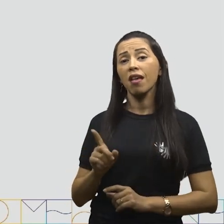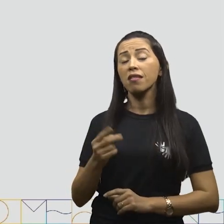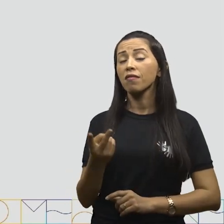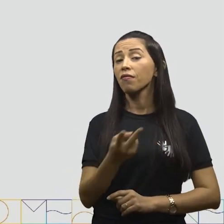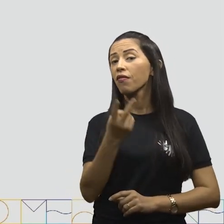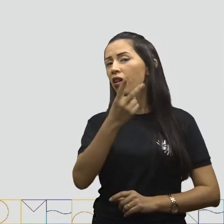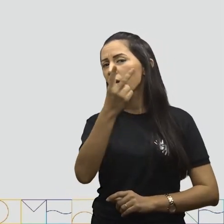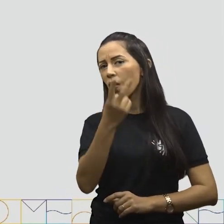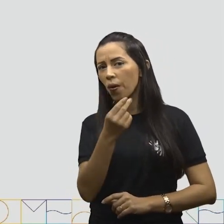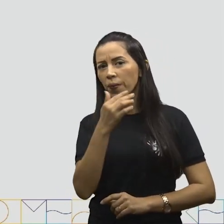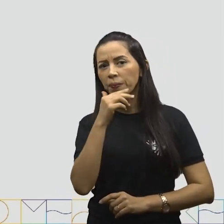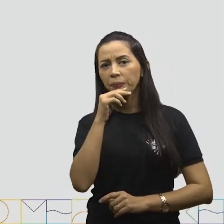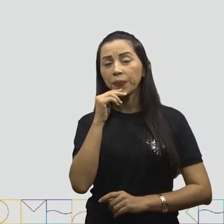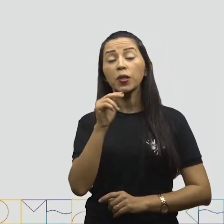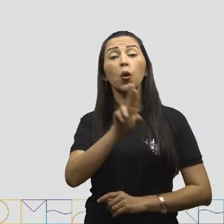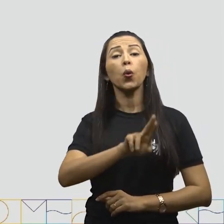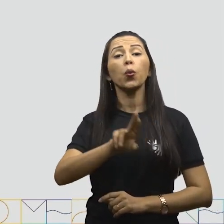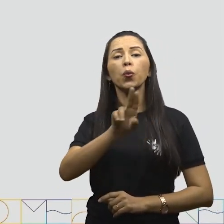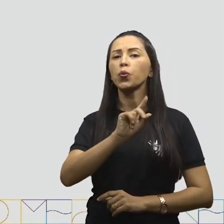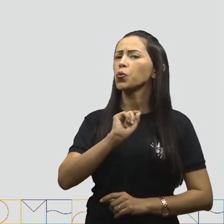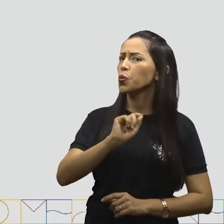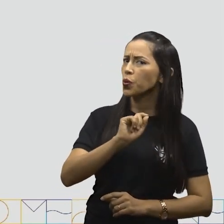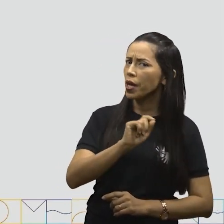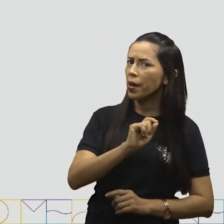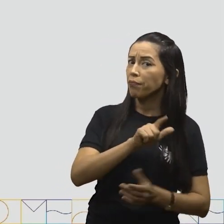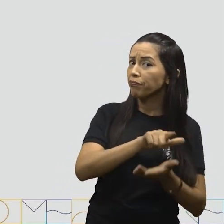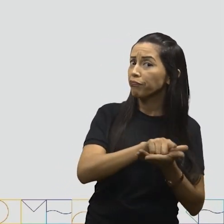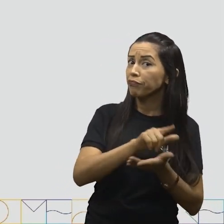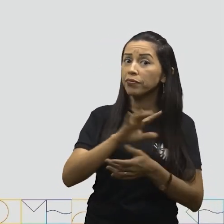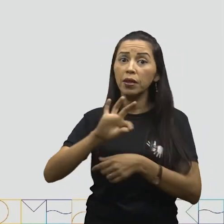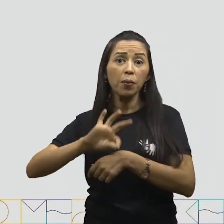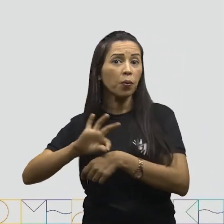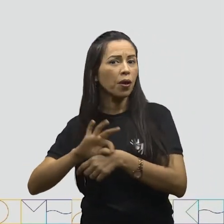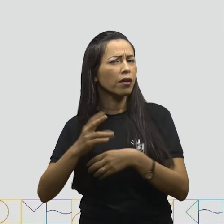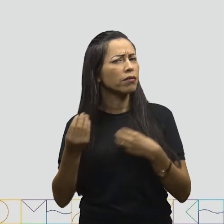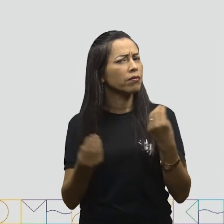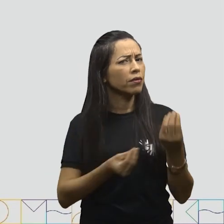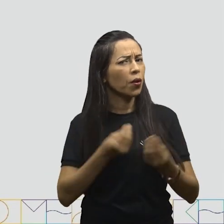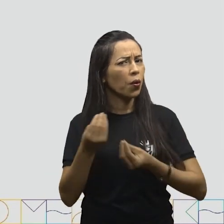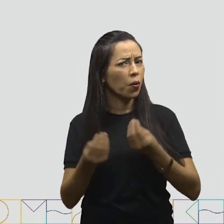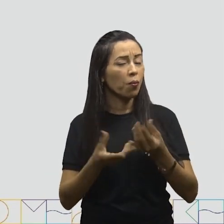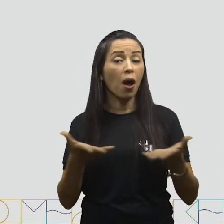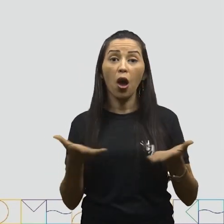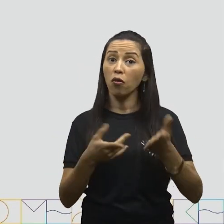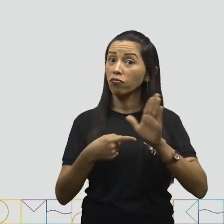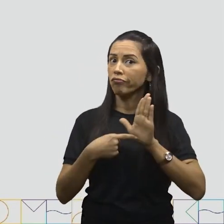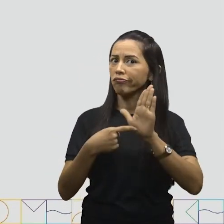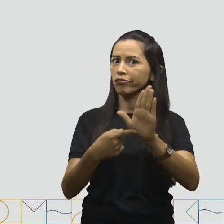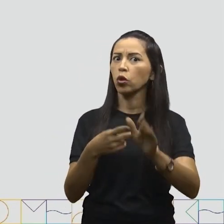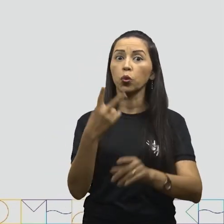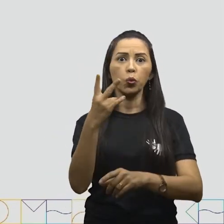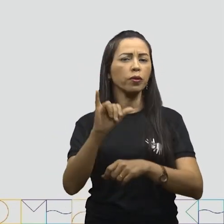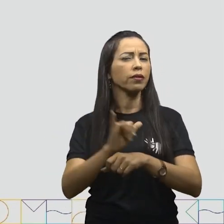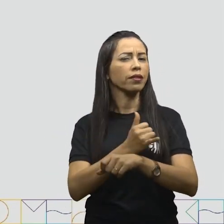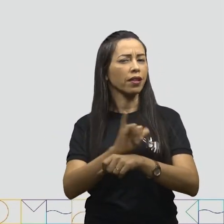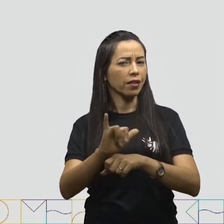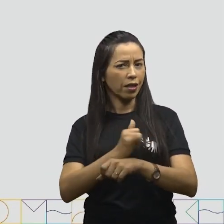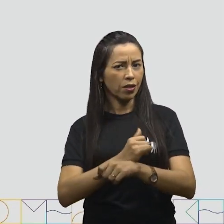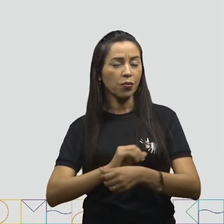usando cédulas e moedas? Vou mostrar para você duas possibilidades.